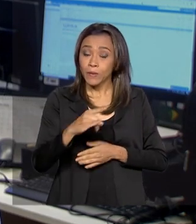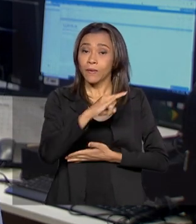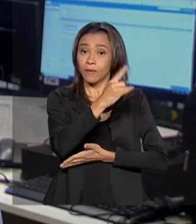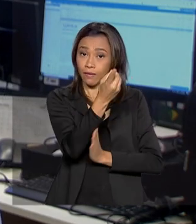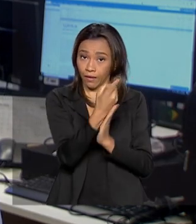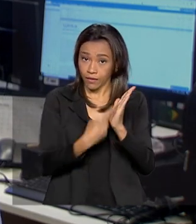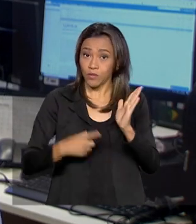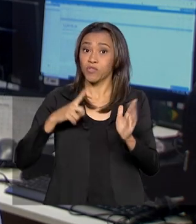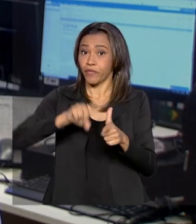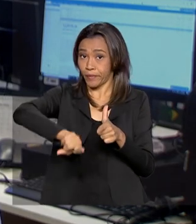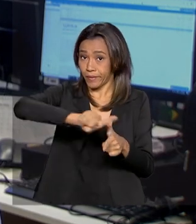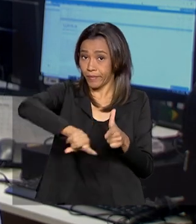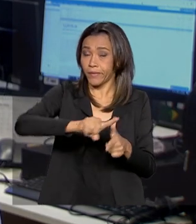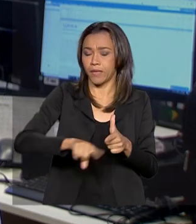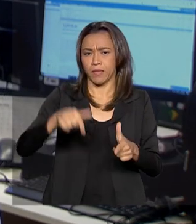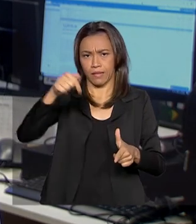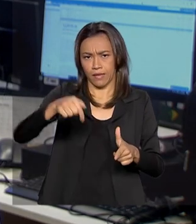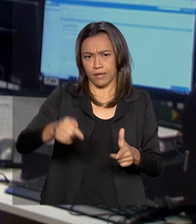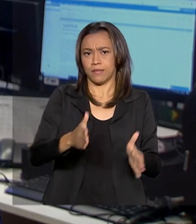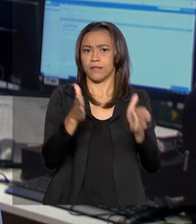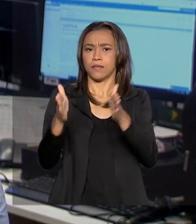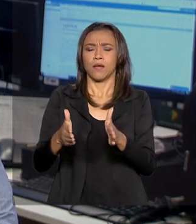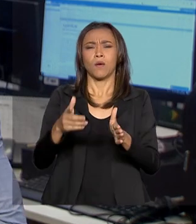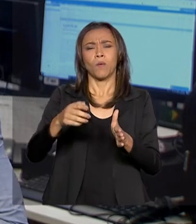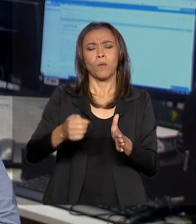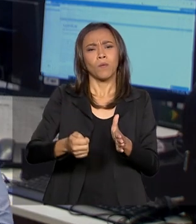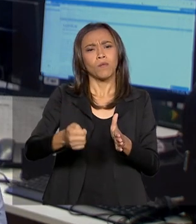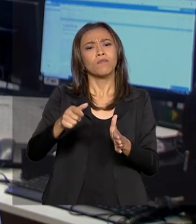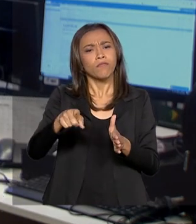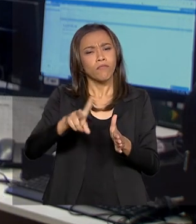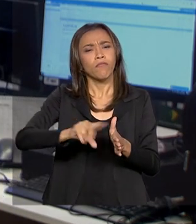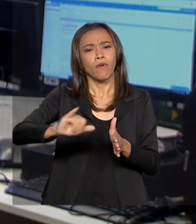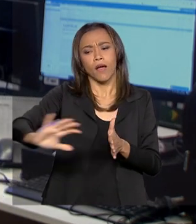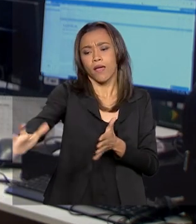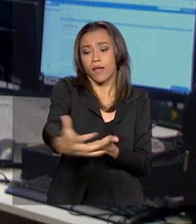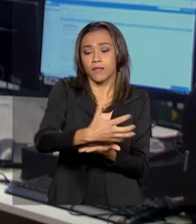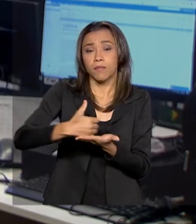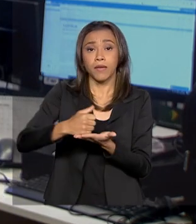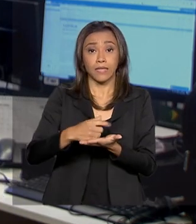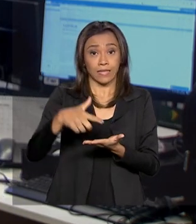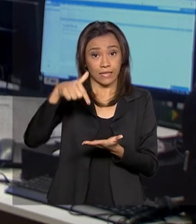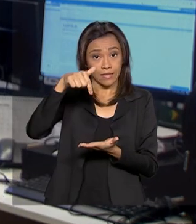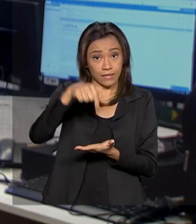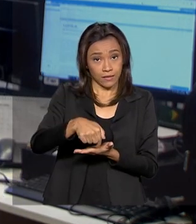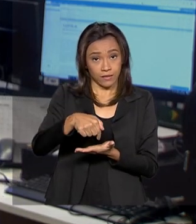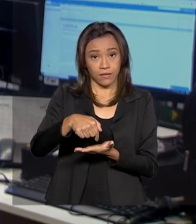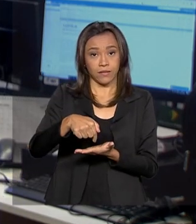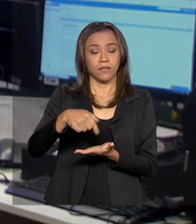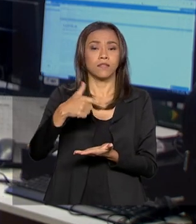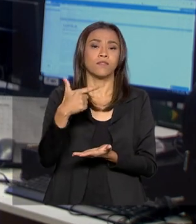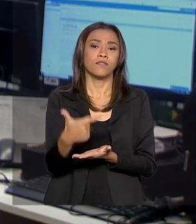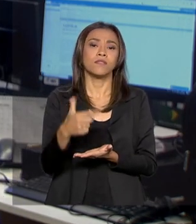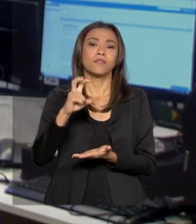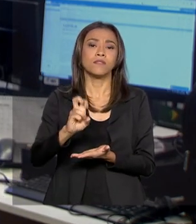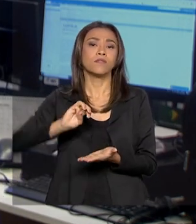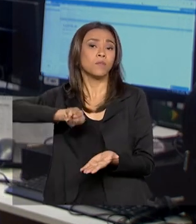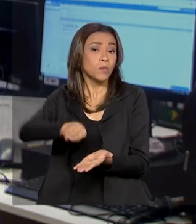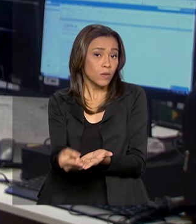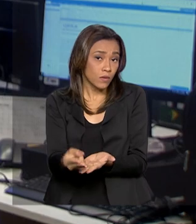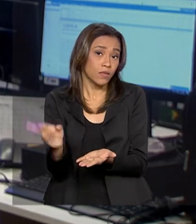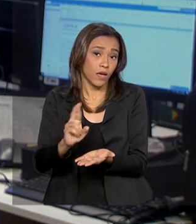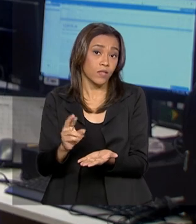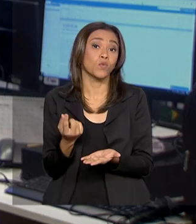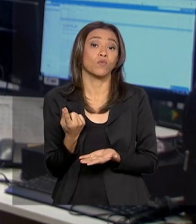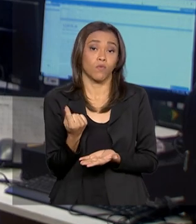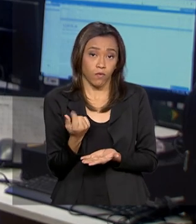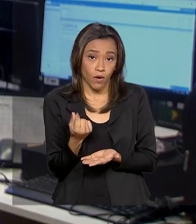etapa, quase 186 mil contribuintes vão receber 725 milhões de reais. Os valores